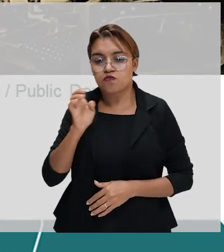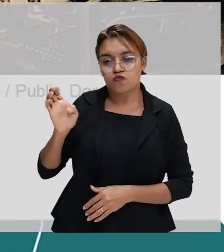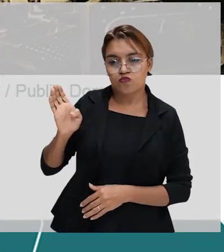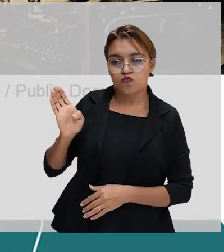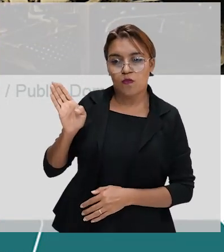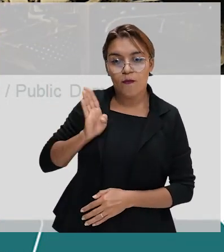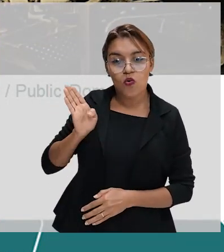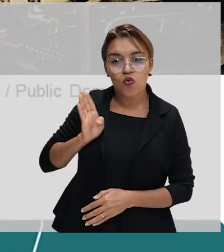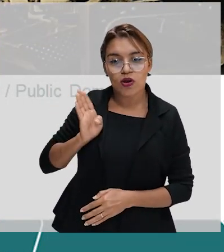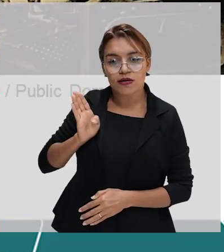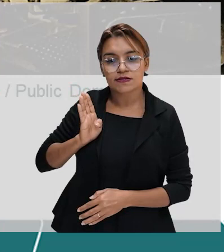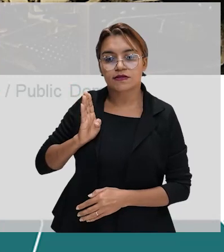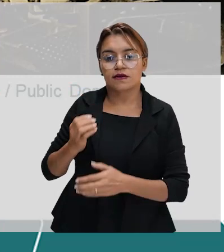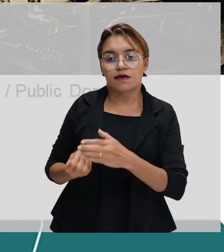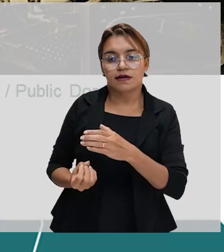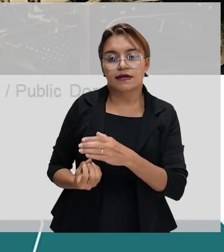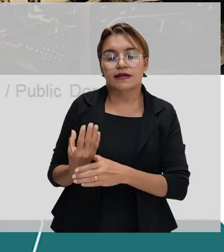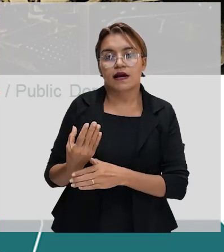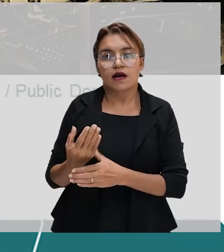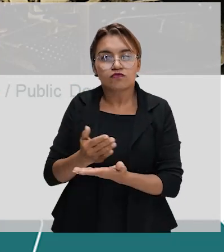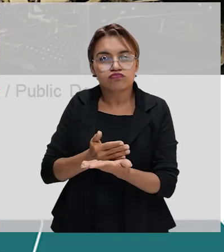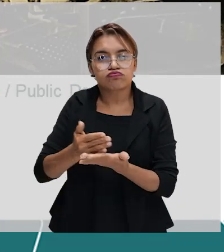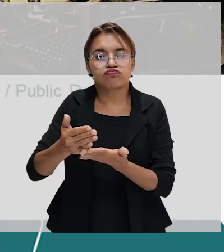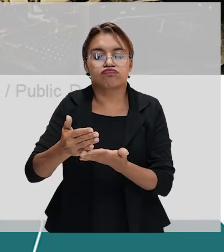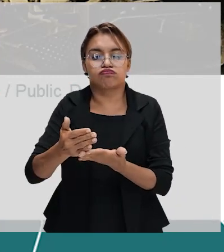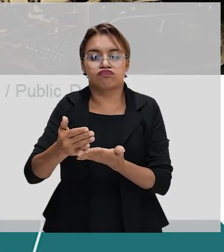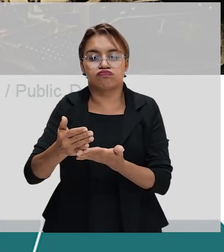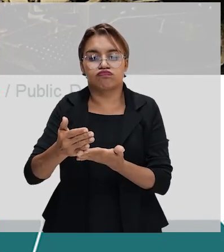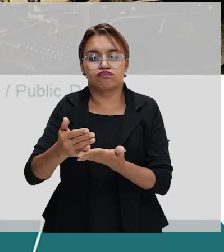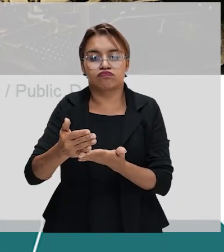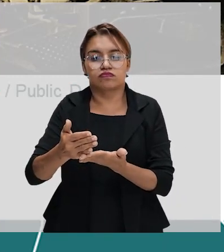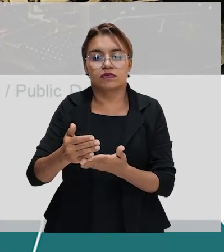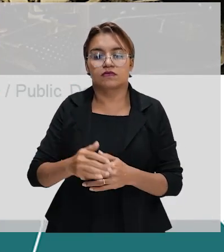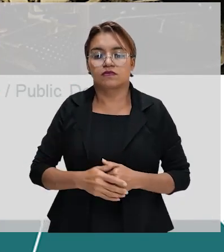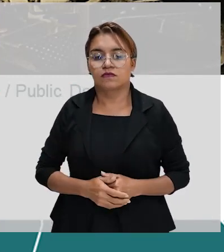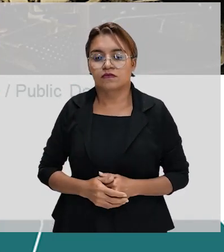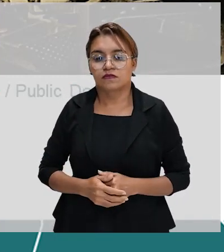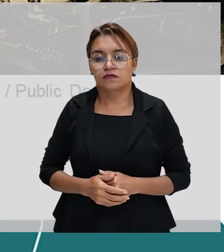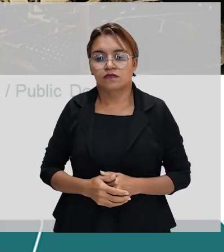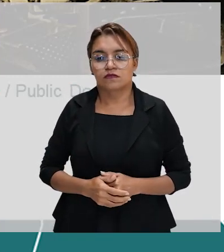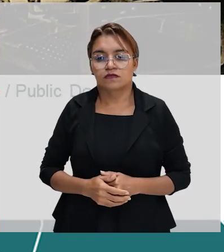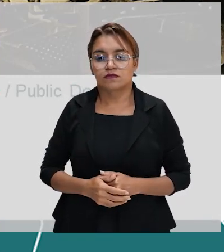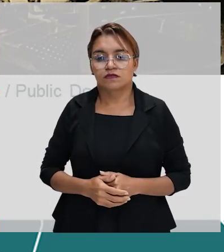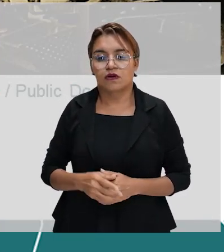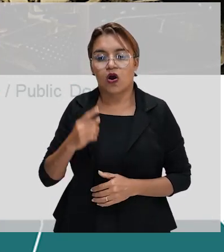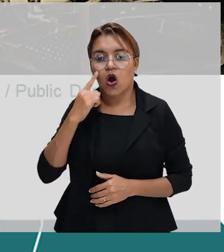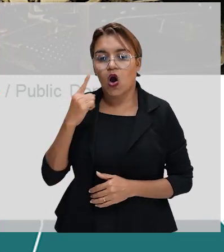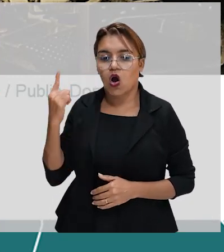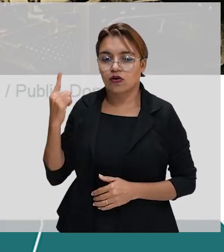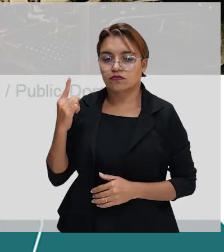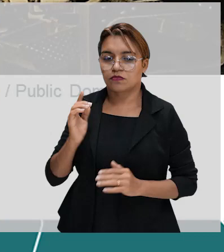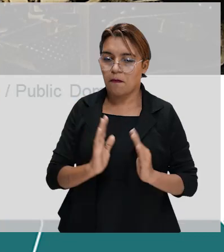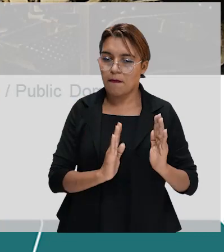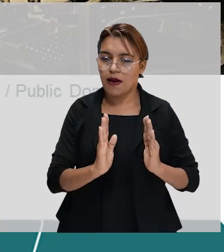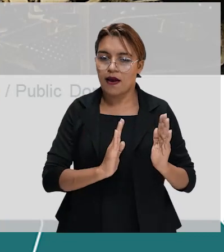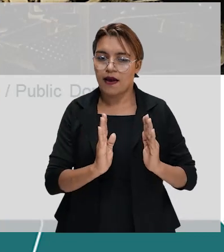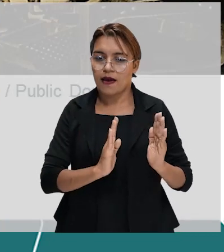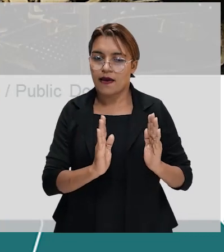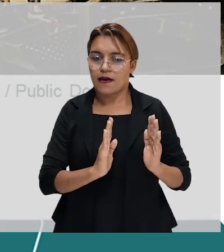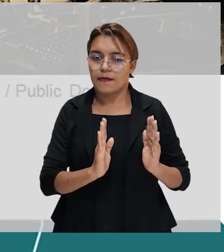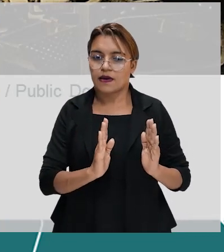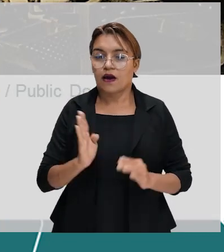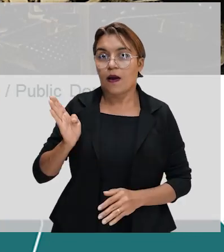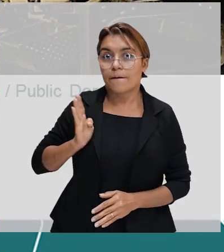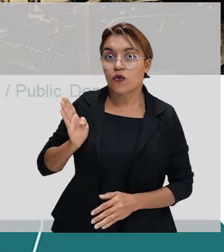ali na época romântica, ela nasceu, numa época, a burguesia